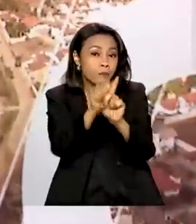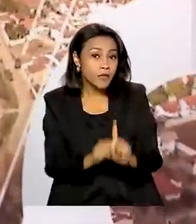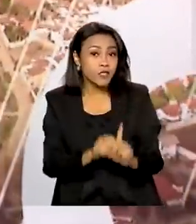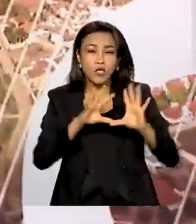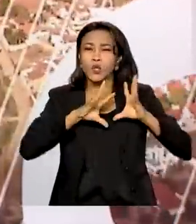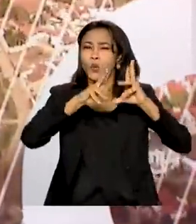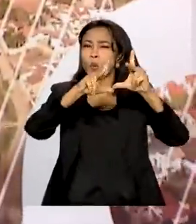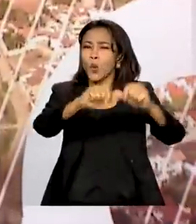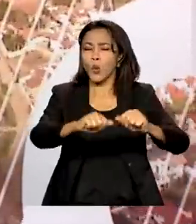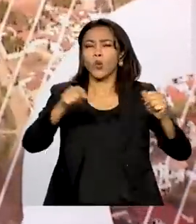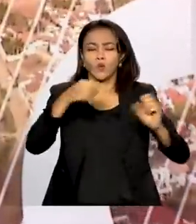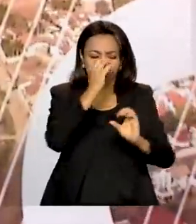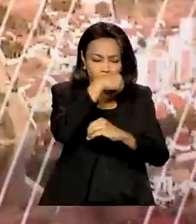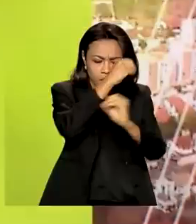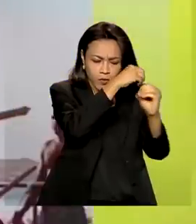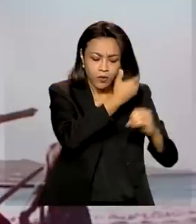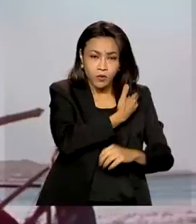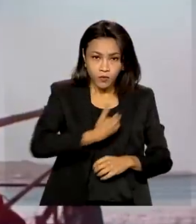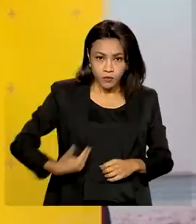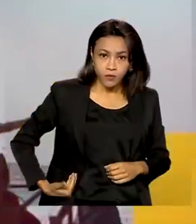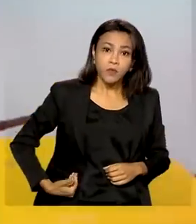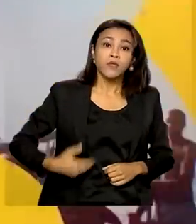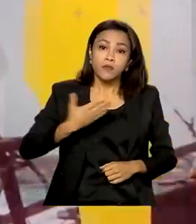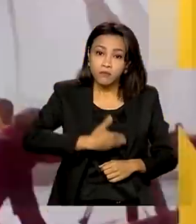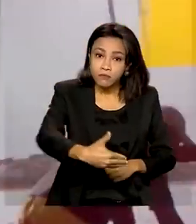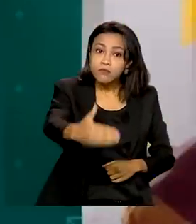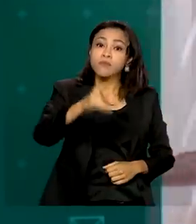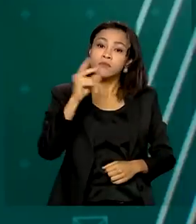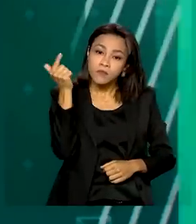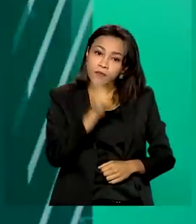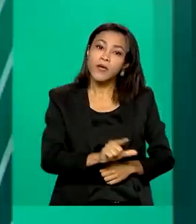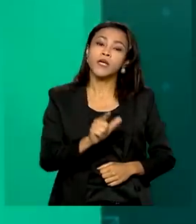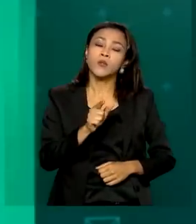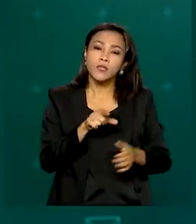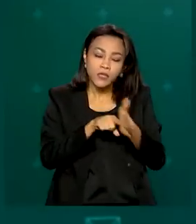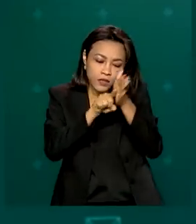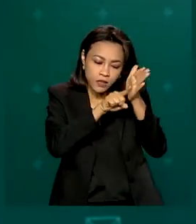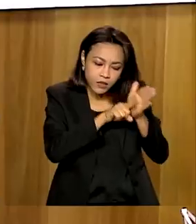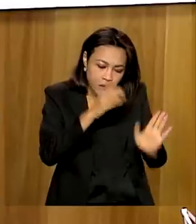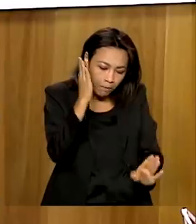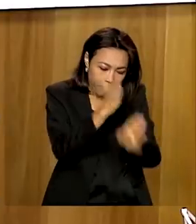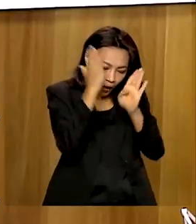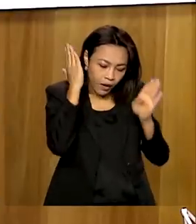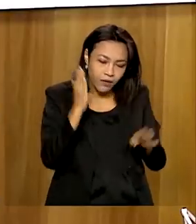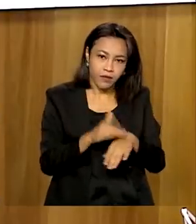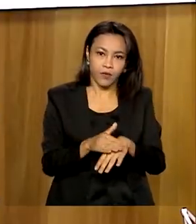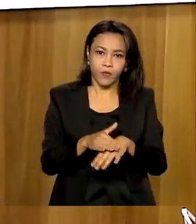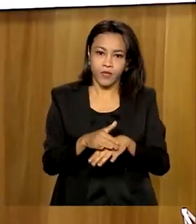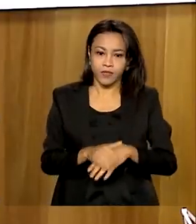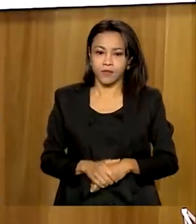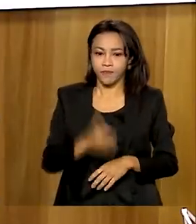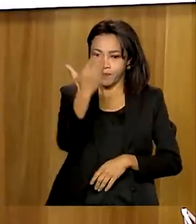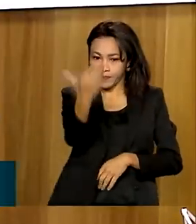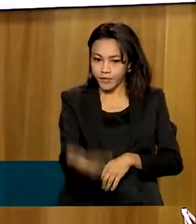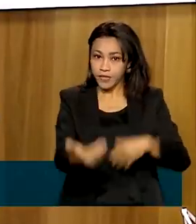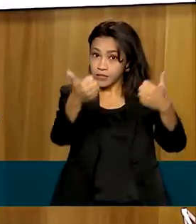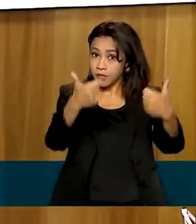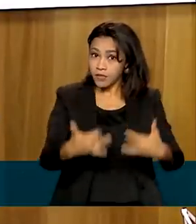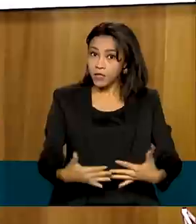pública, os chamados LACENS, terão condições de fazer o diagnóstico da doença. O SUS está preparado.